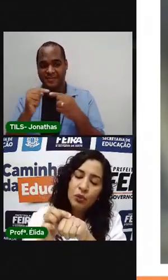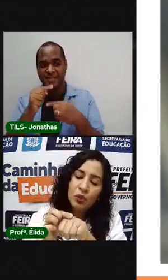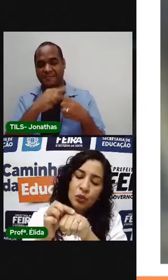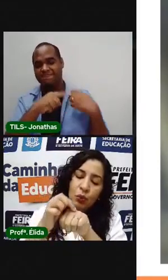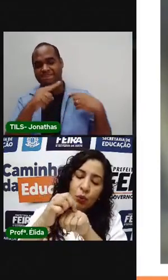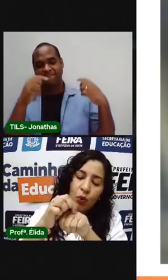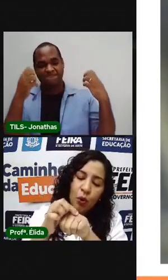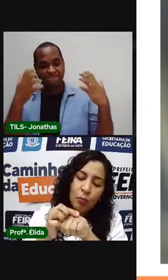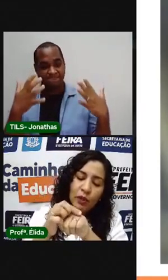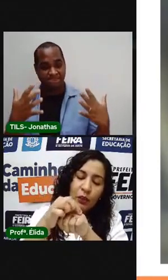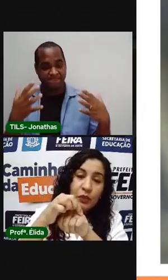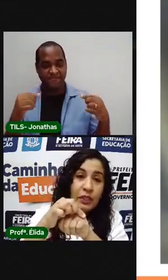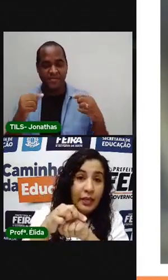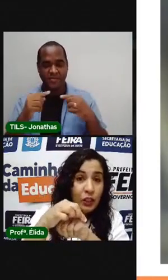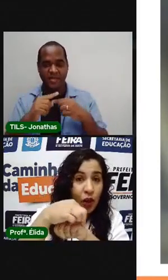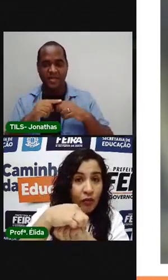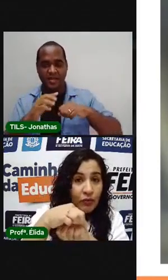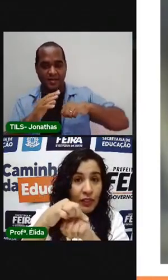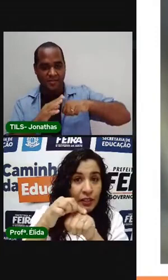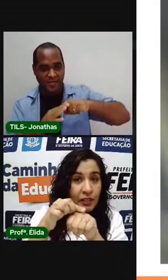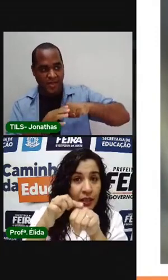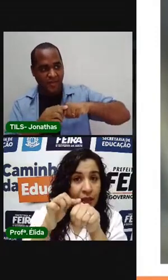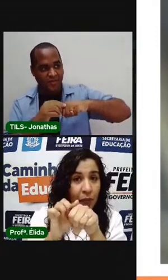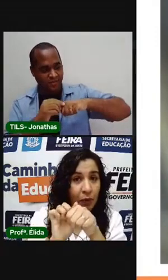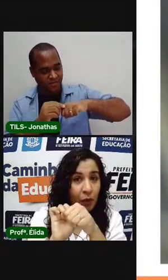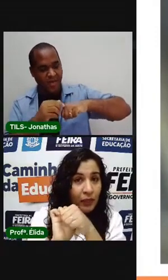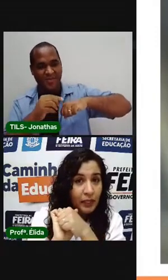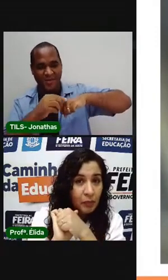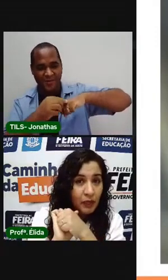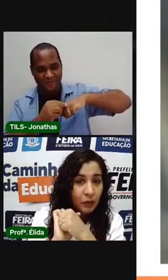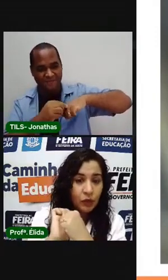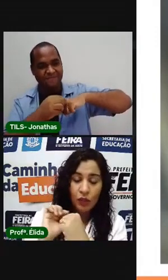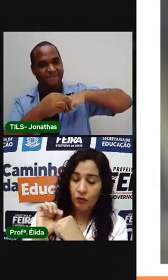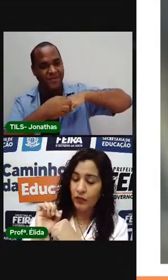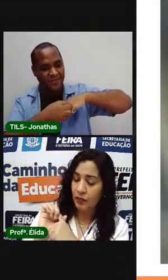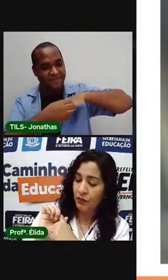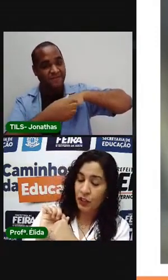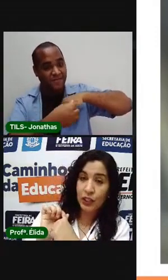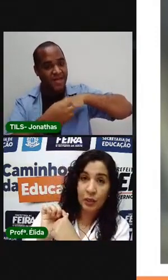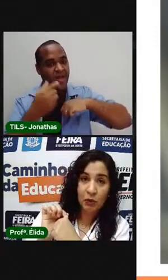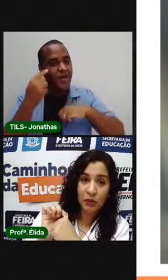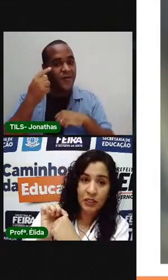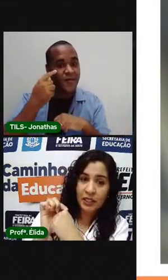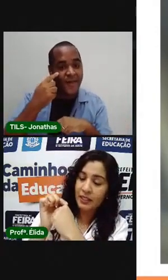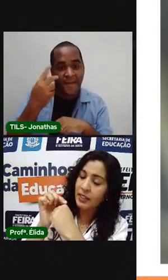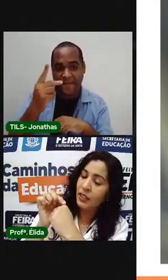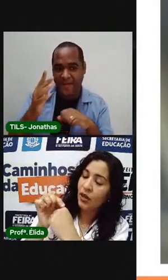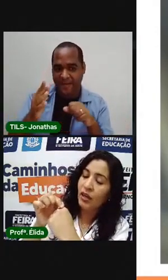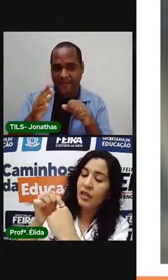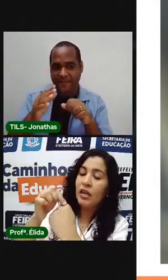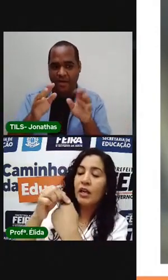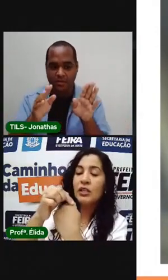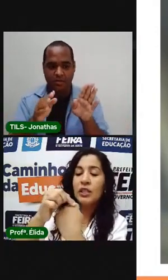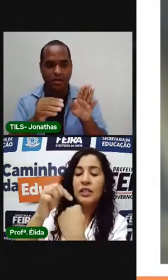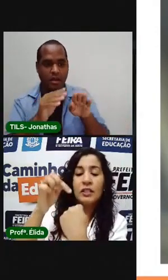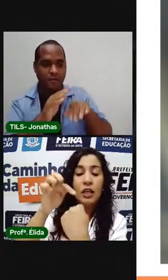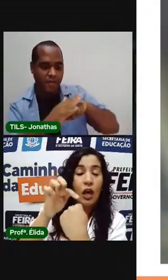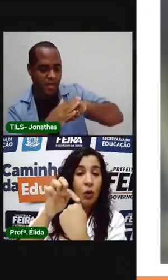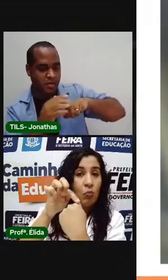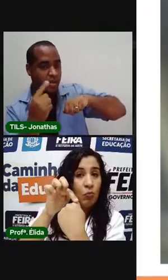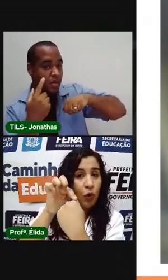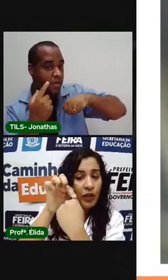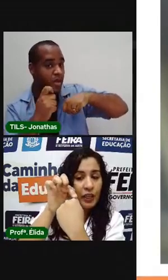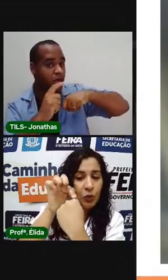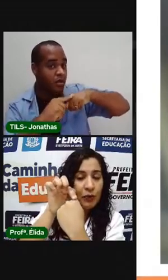nos gominhos, nas covinhas da palma da mão. você fechando a mãozinha assim, ó, diz,